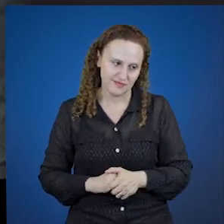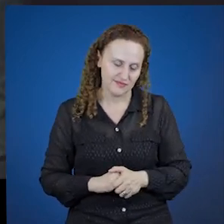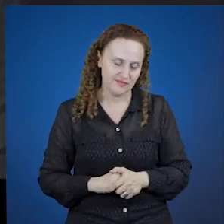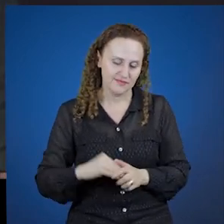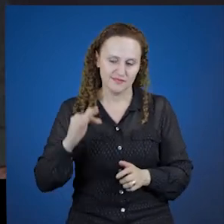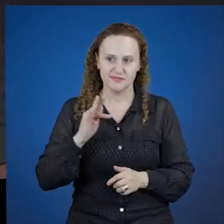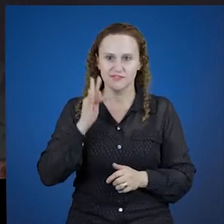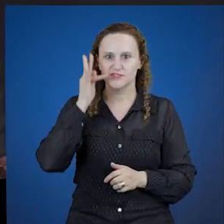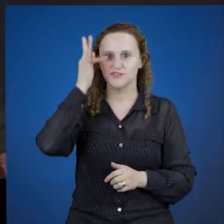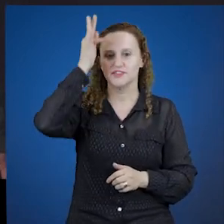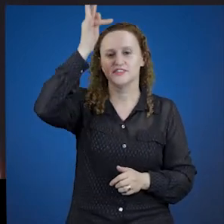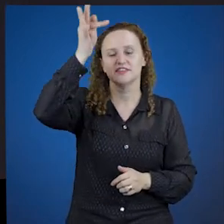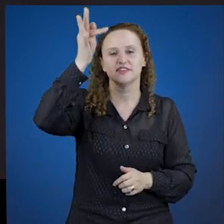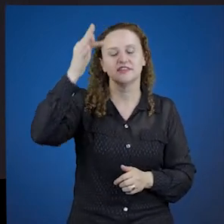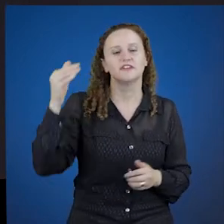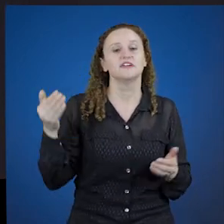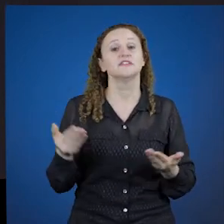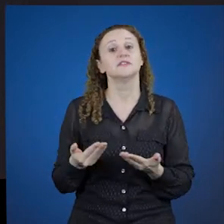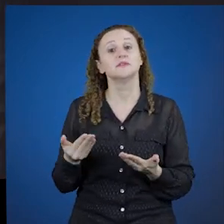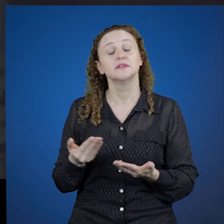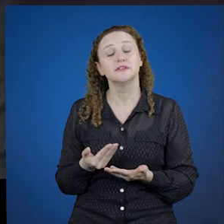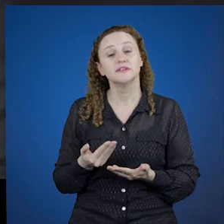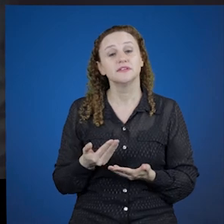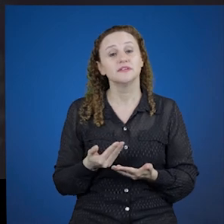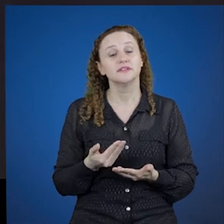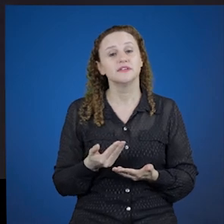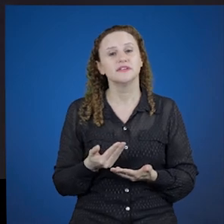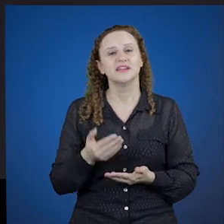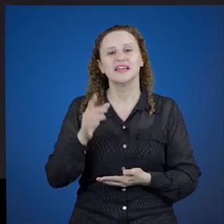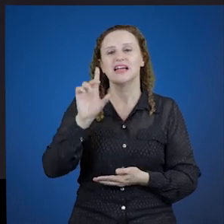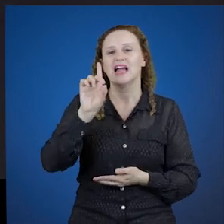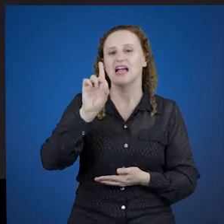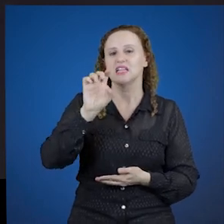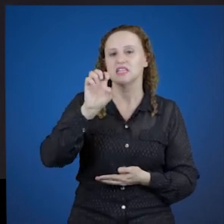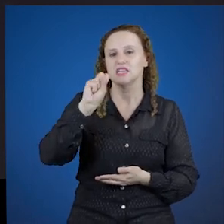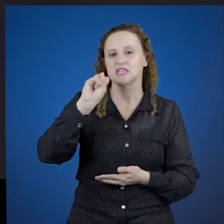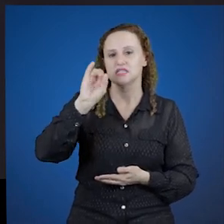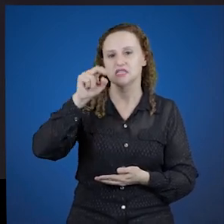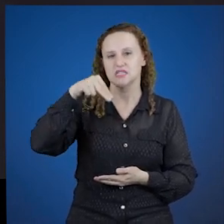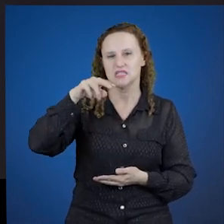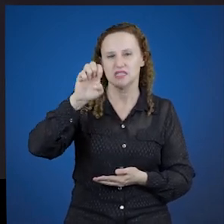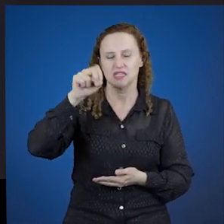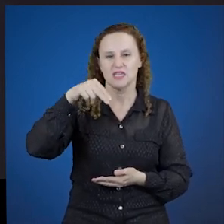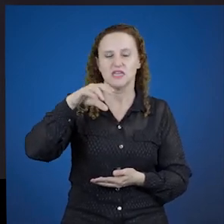no futuro do presente, desinência abo,